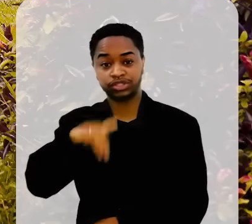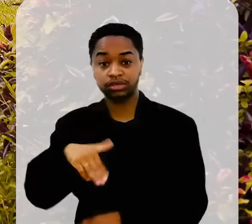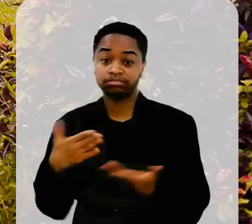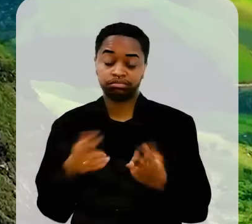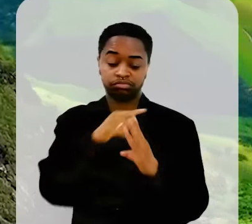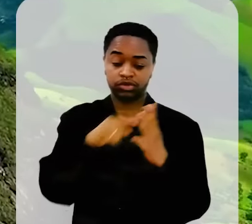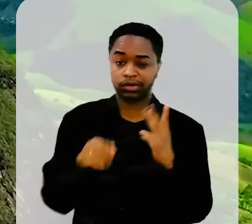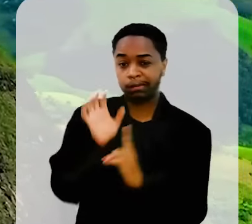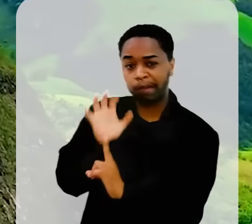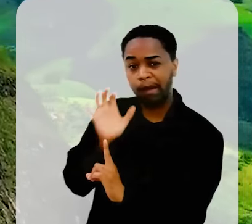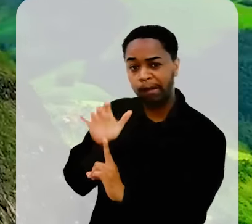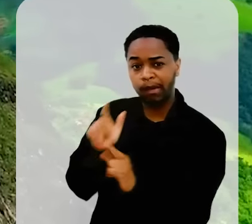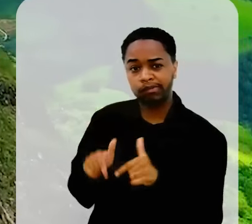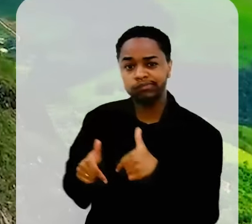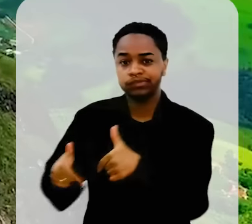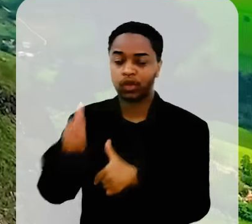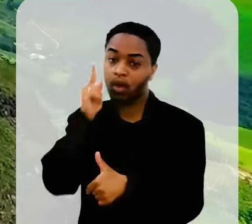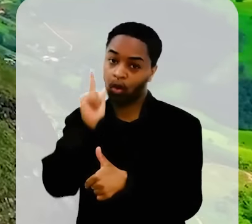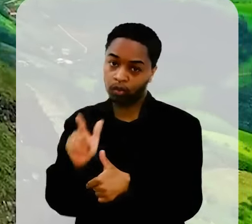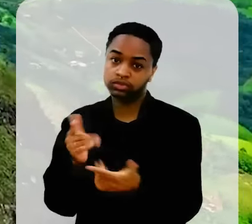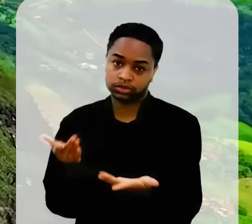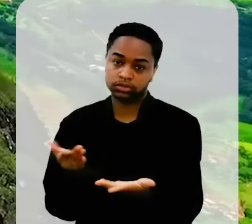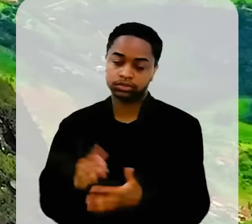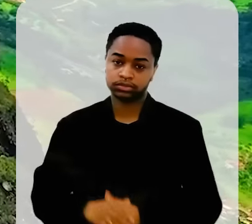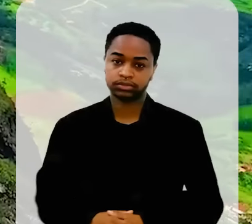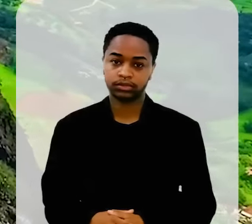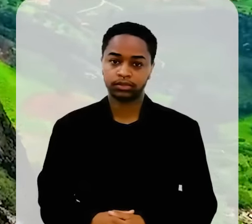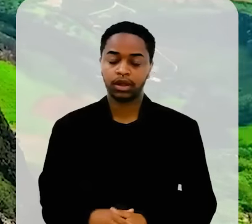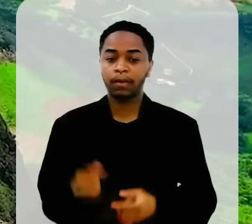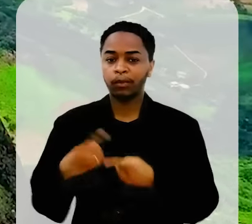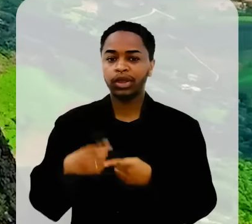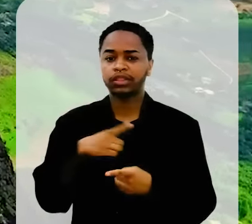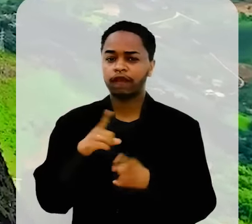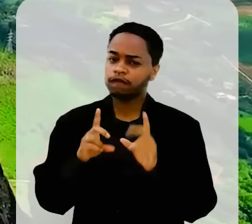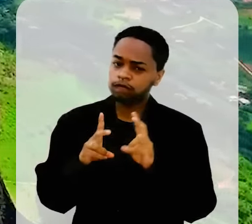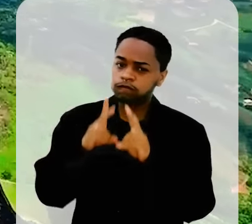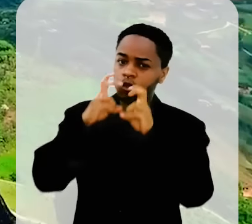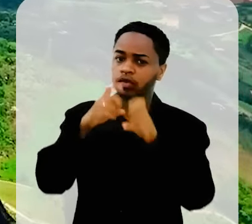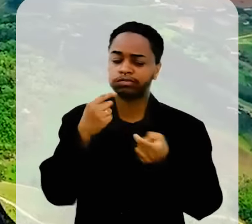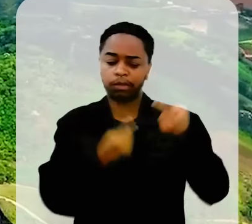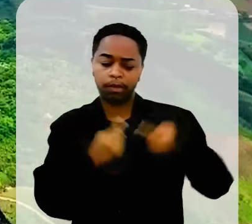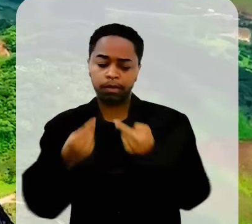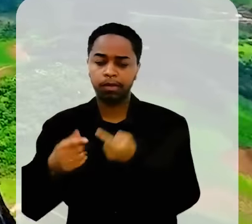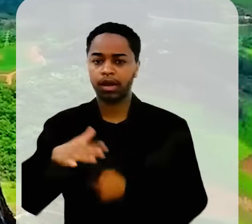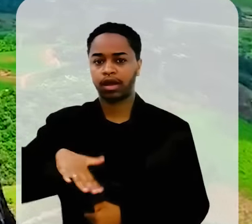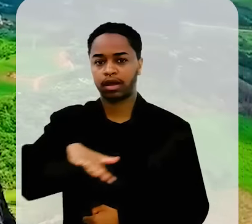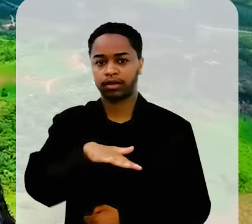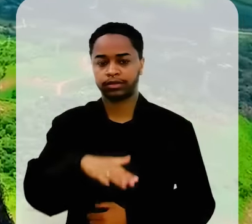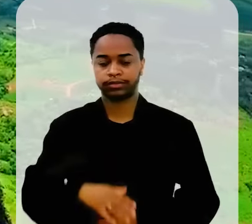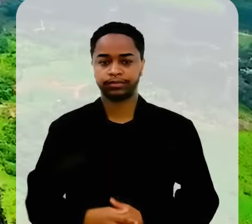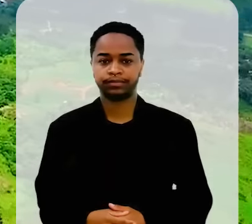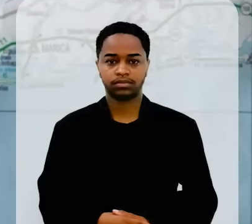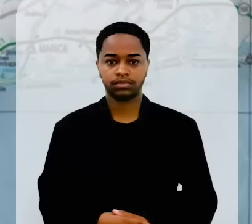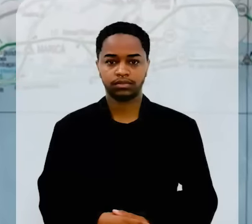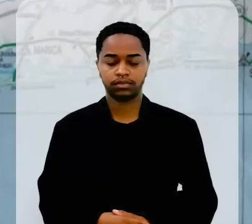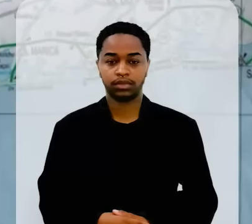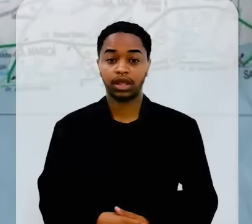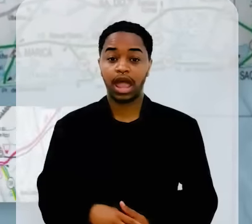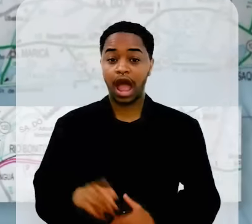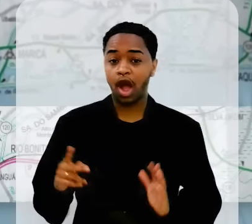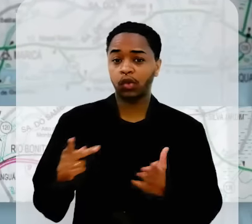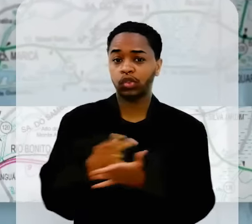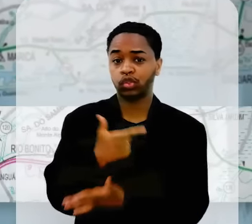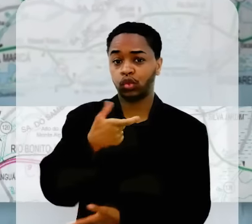Jardim. É uma obra dos três coronéis, com certeza, da força política que eles tinham aqui dentro, aqui na região. A